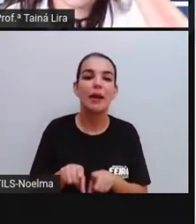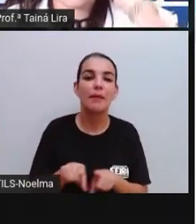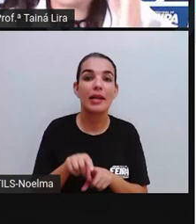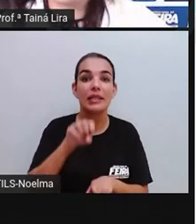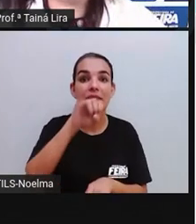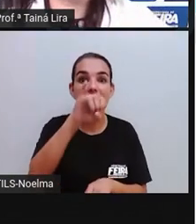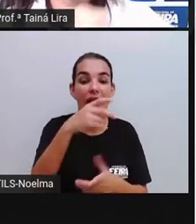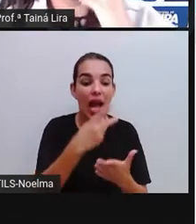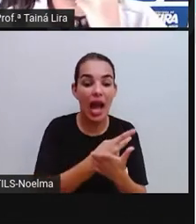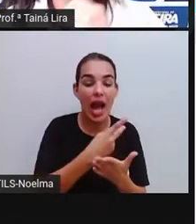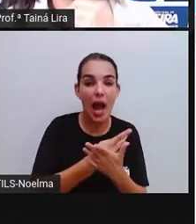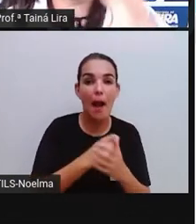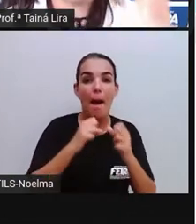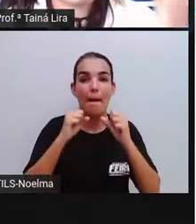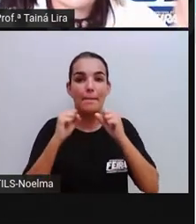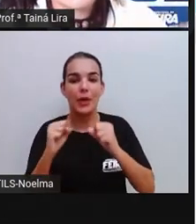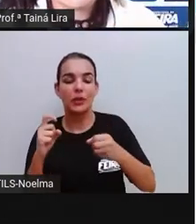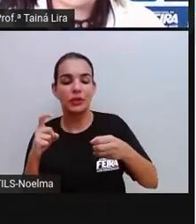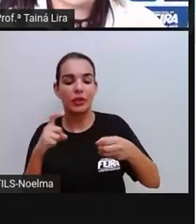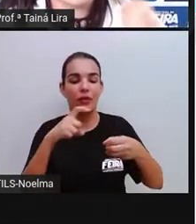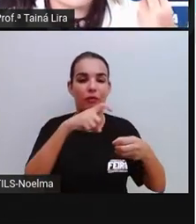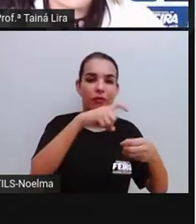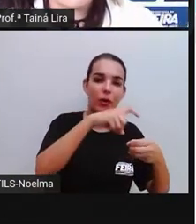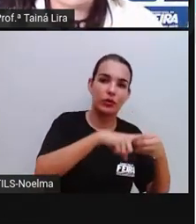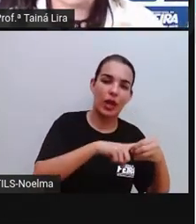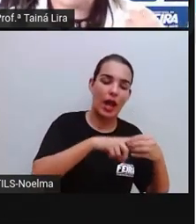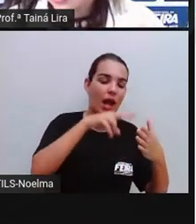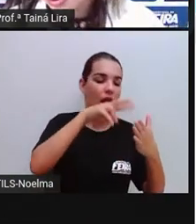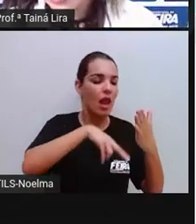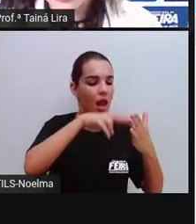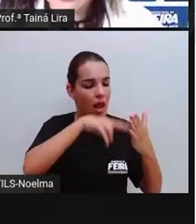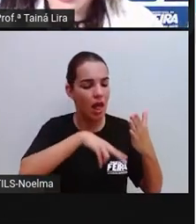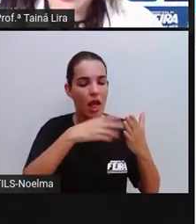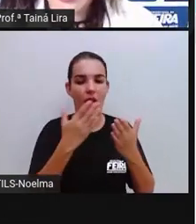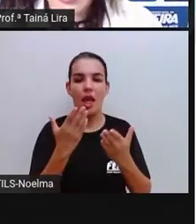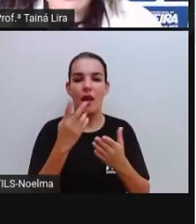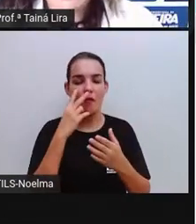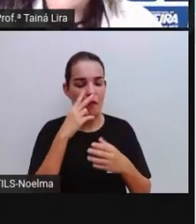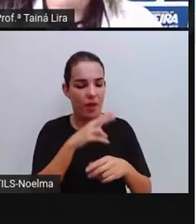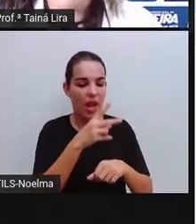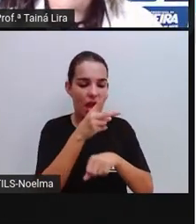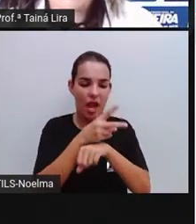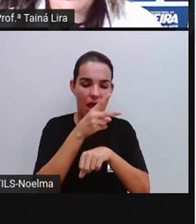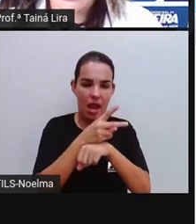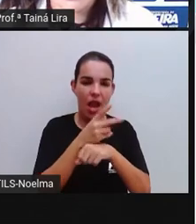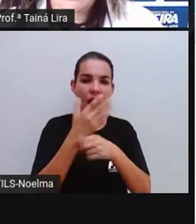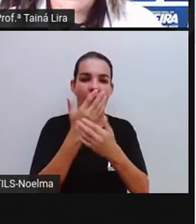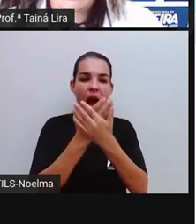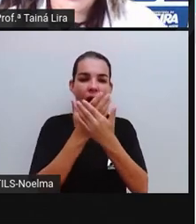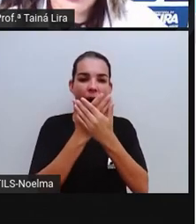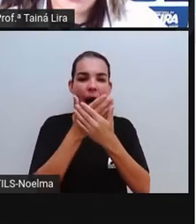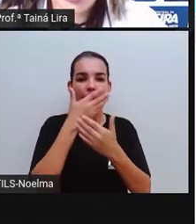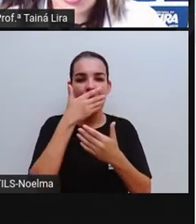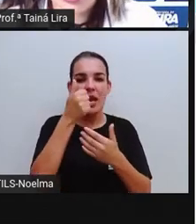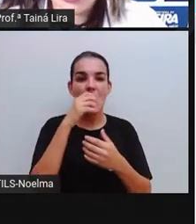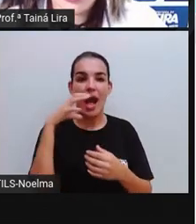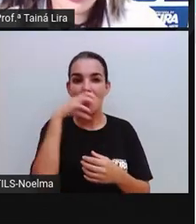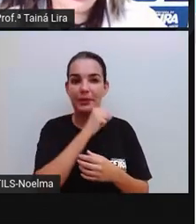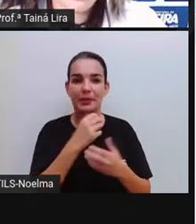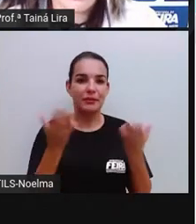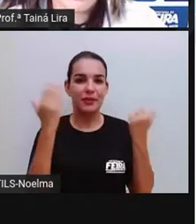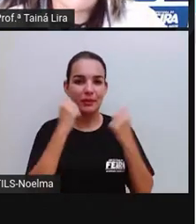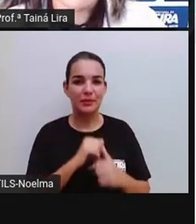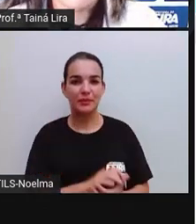errar alguma coisa, voltar na aula, reler, ver o que foi que aconteceu, tá? Vamos tentar melhorar esse tempo aqui rapidinho?